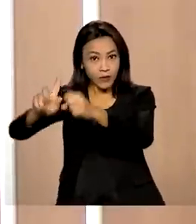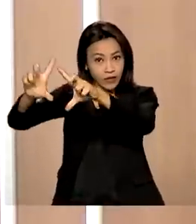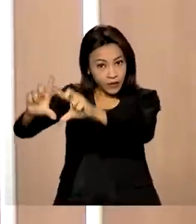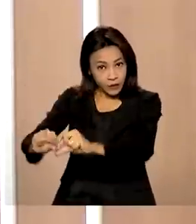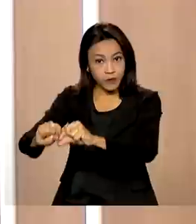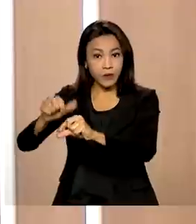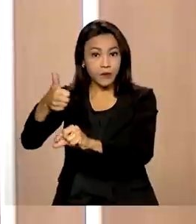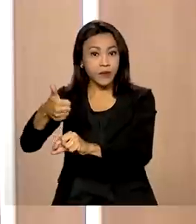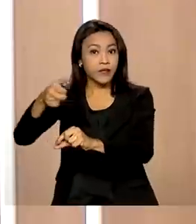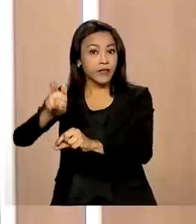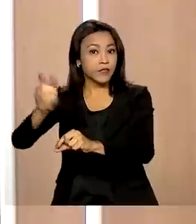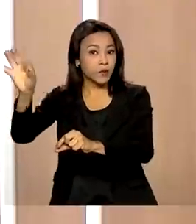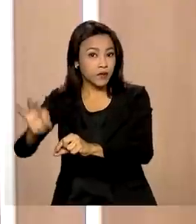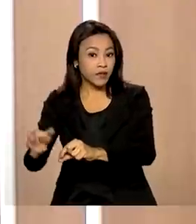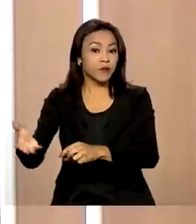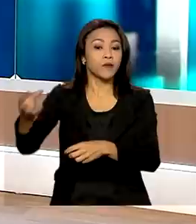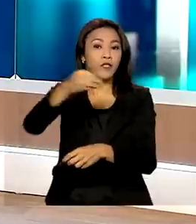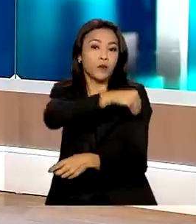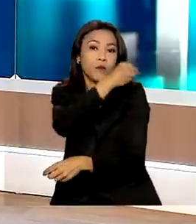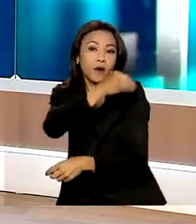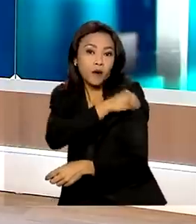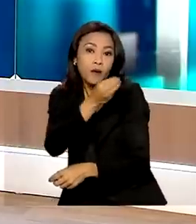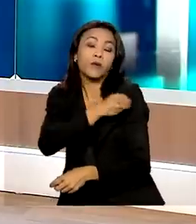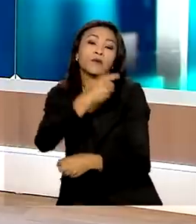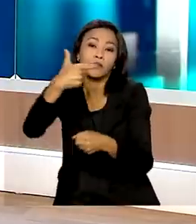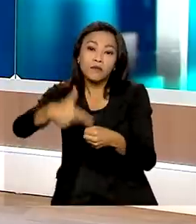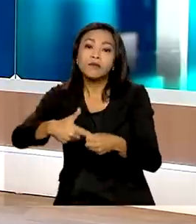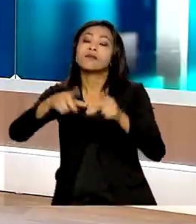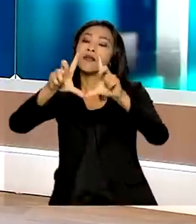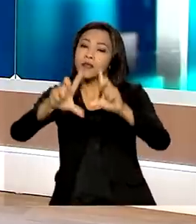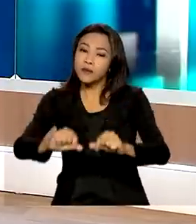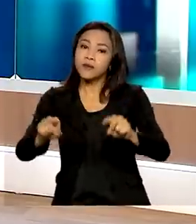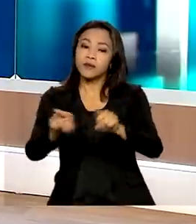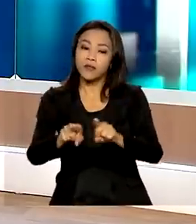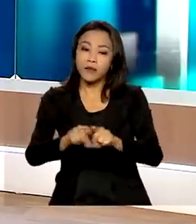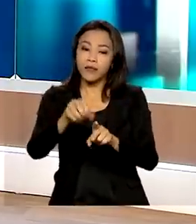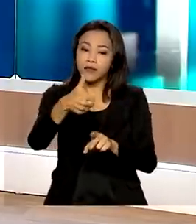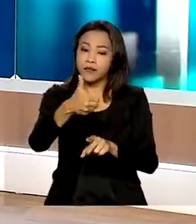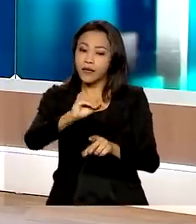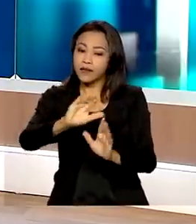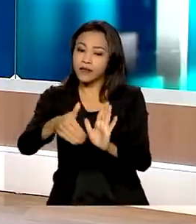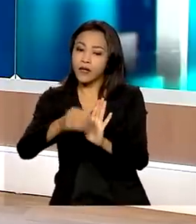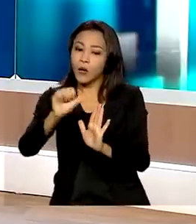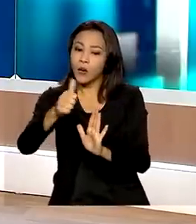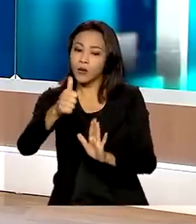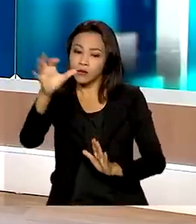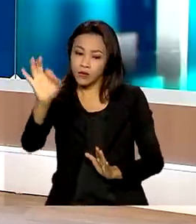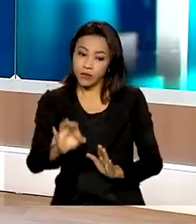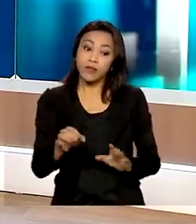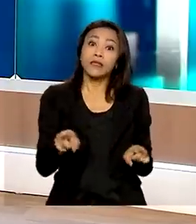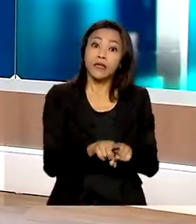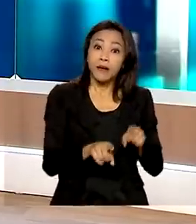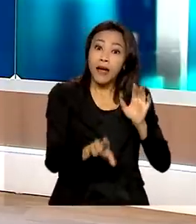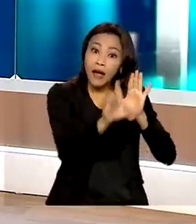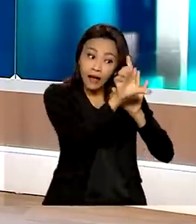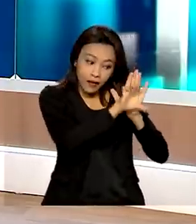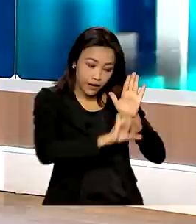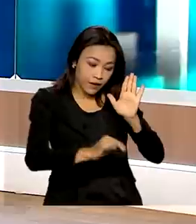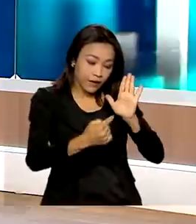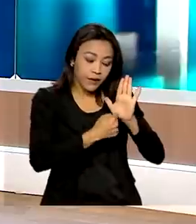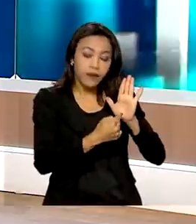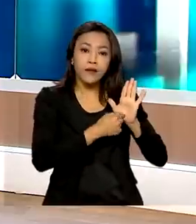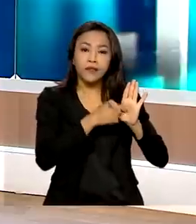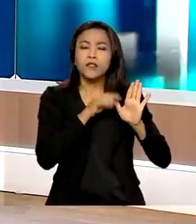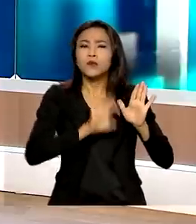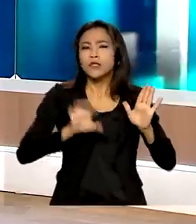15%, e do álcool em torno de 10% a 11%. É claro que a mudança de legislação para os estados em relação